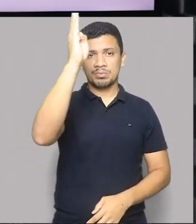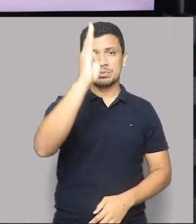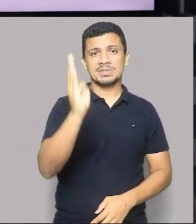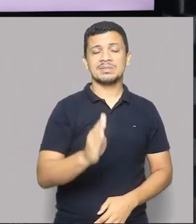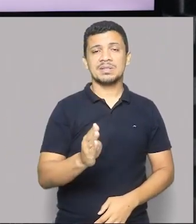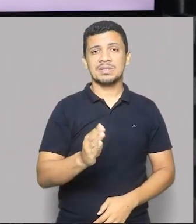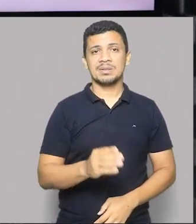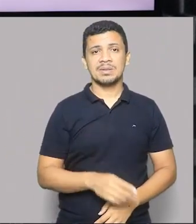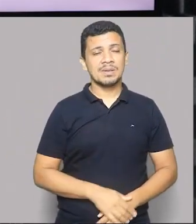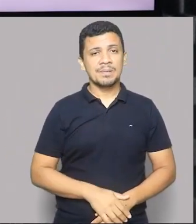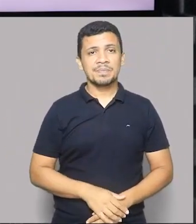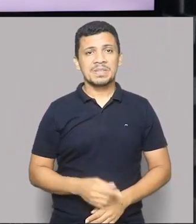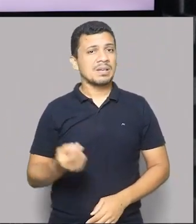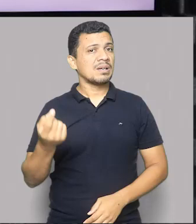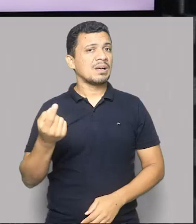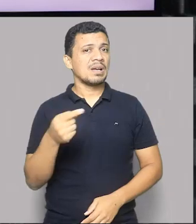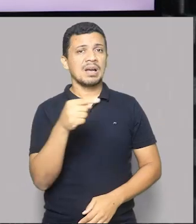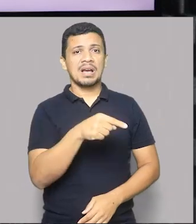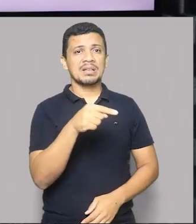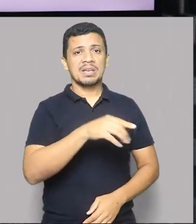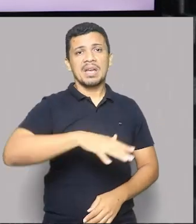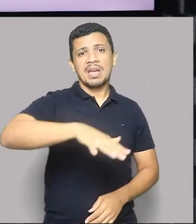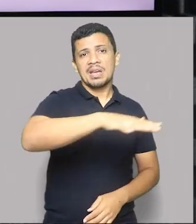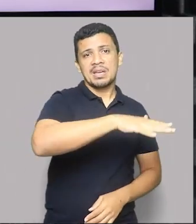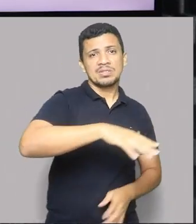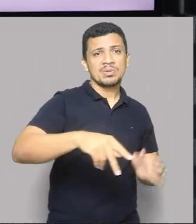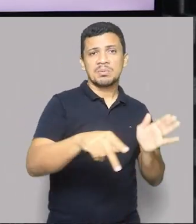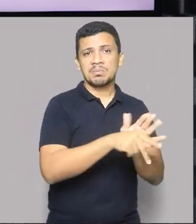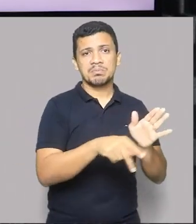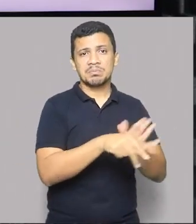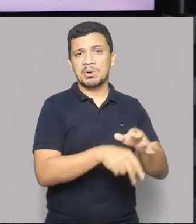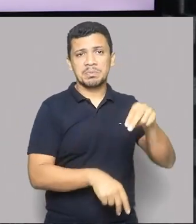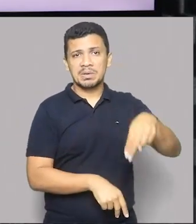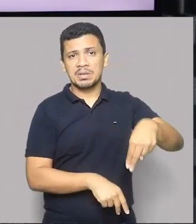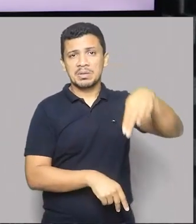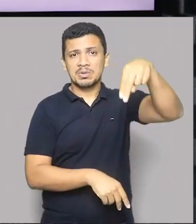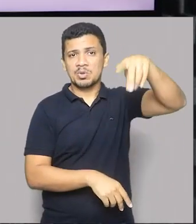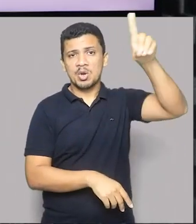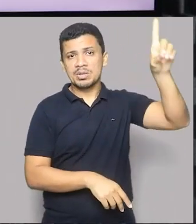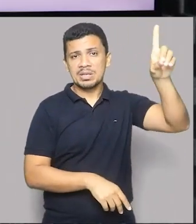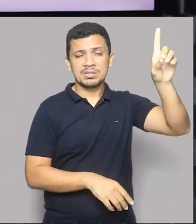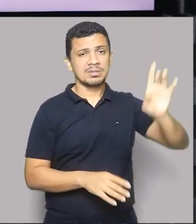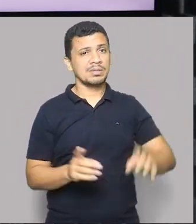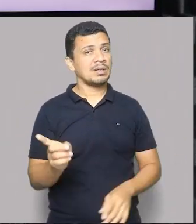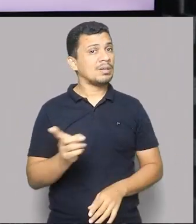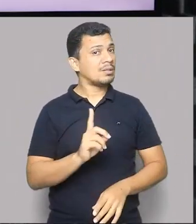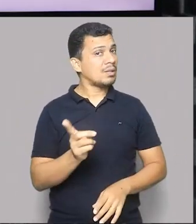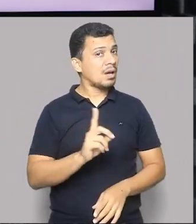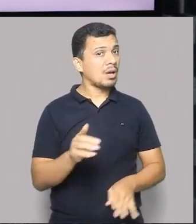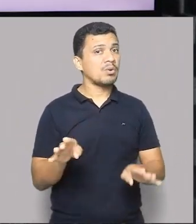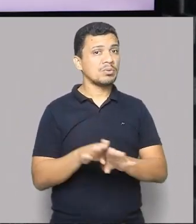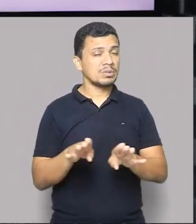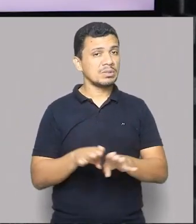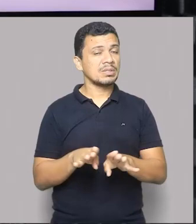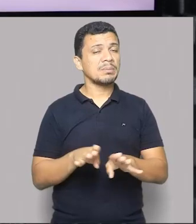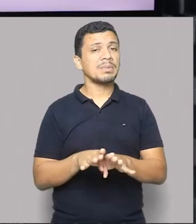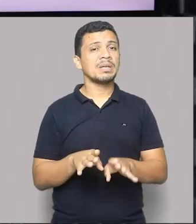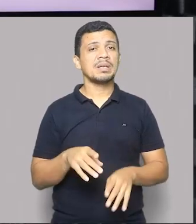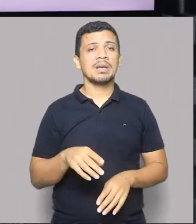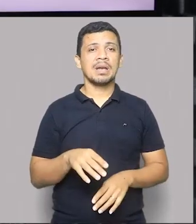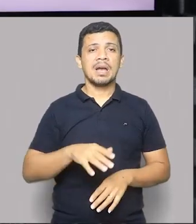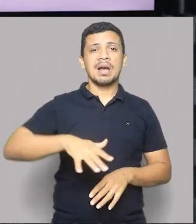pensando assim, o sertão só pega o nordeste, não, pega também o sudeste, a parte norte